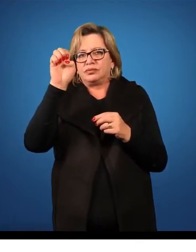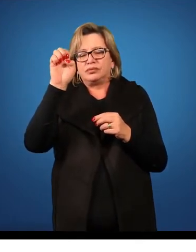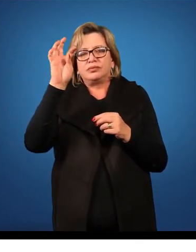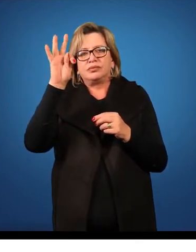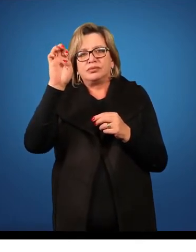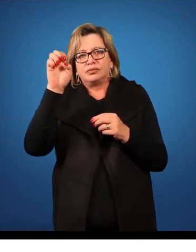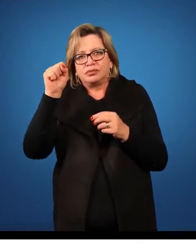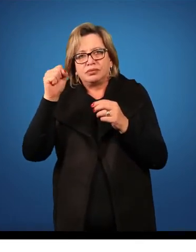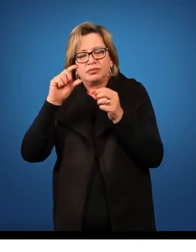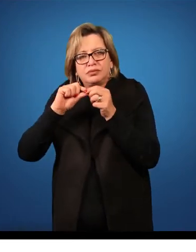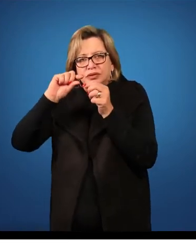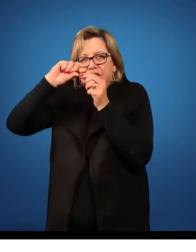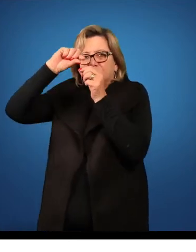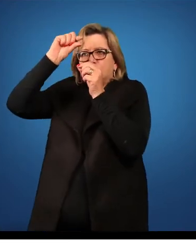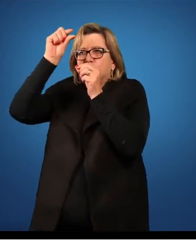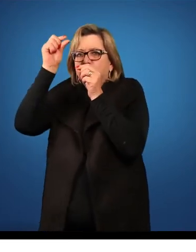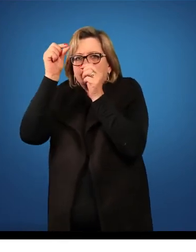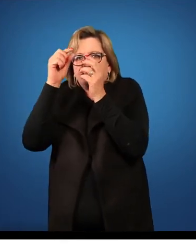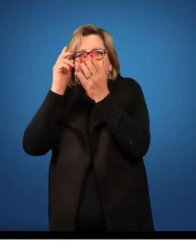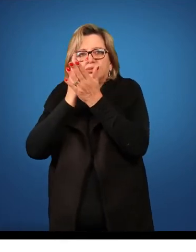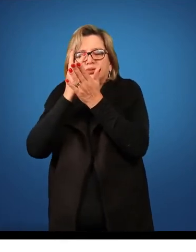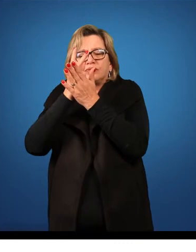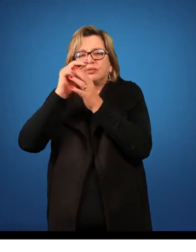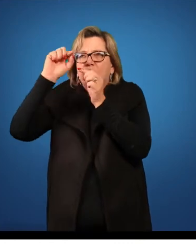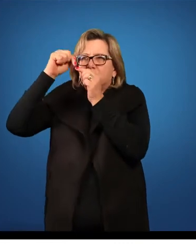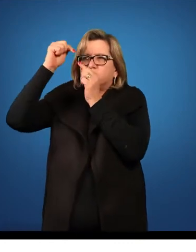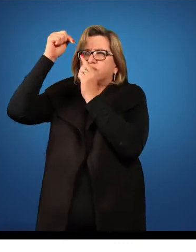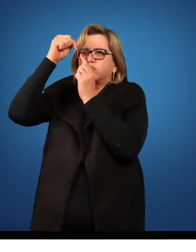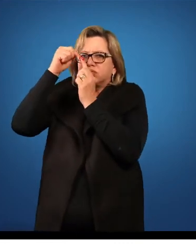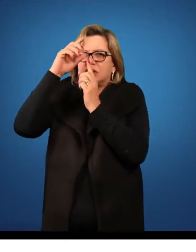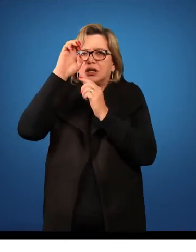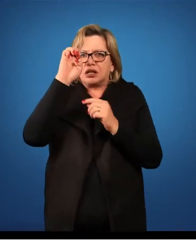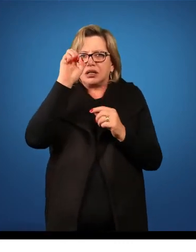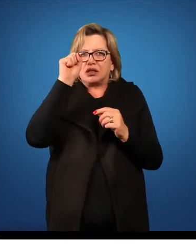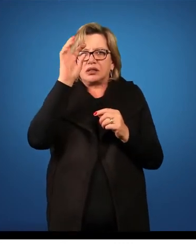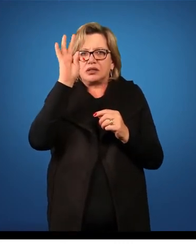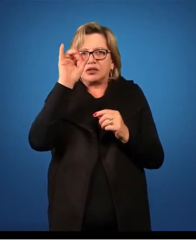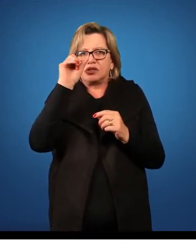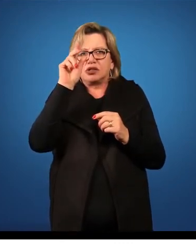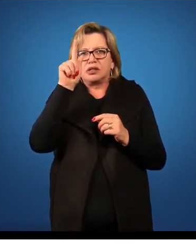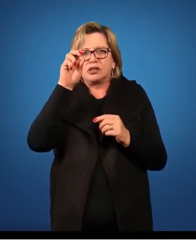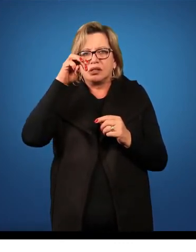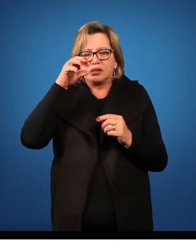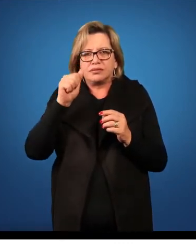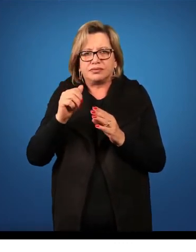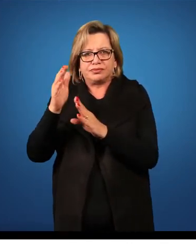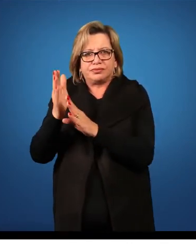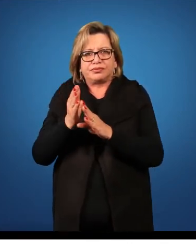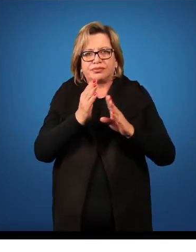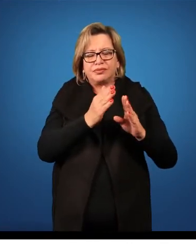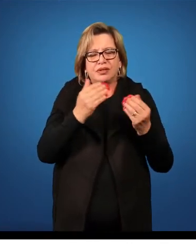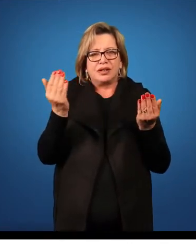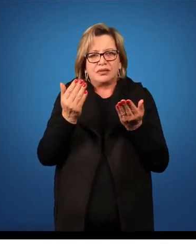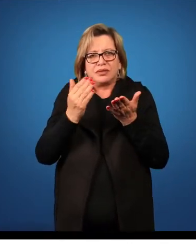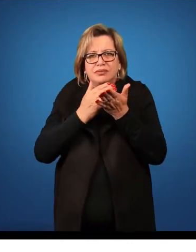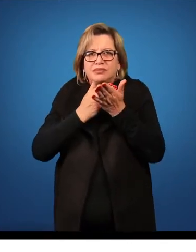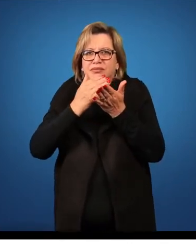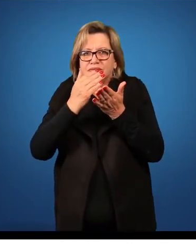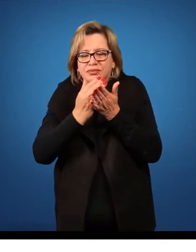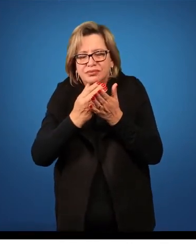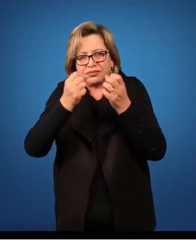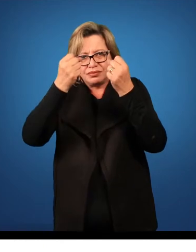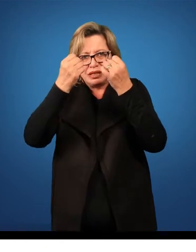sua região apical, cada um um estigma. Bom, gente, então para a gente começar a falar do grupo mais